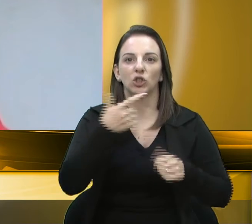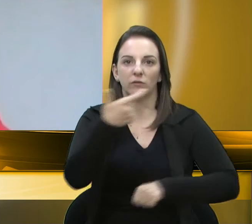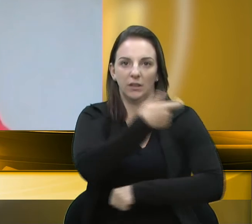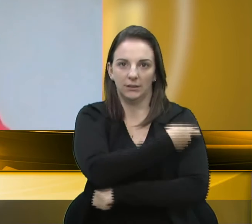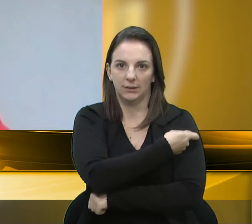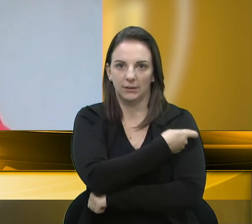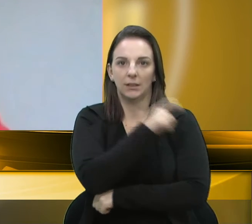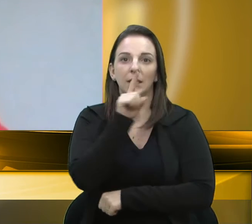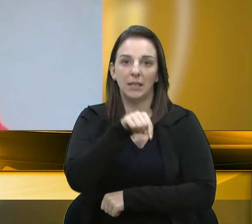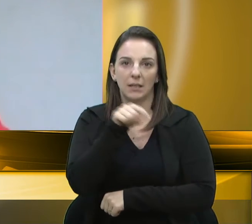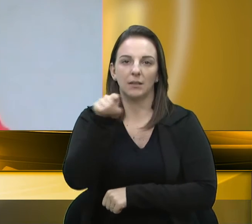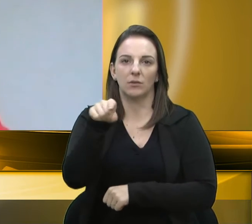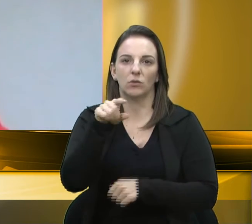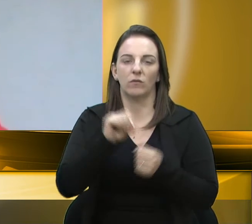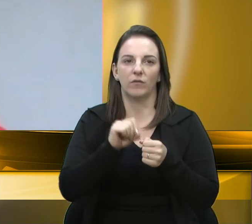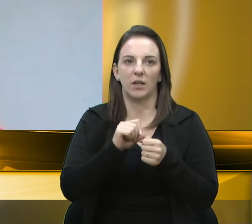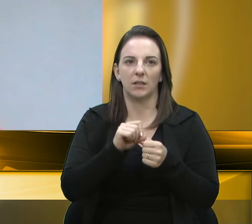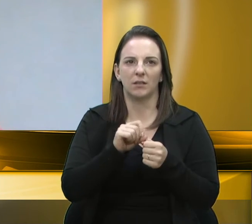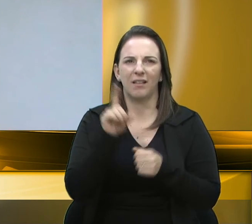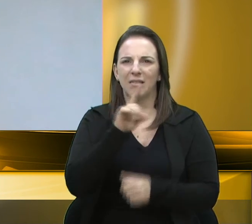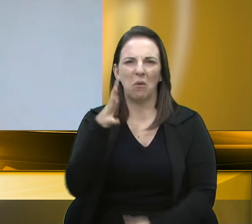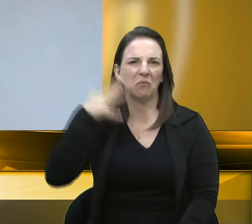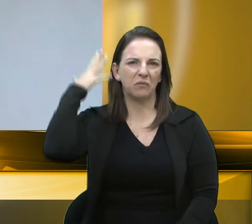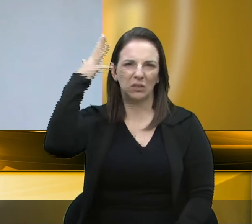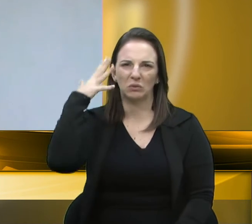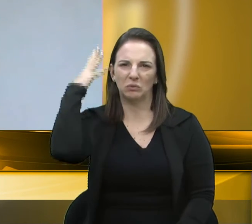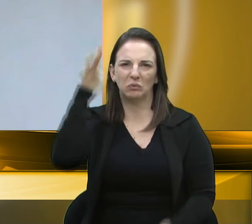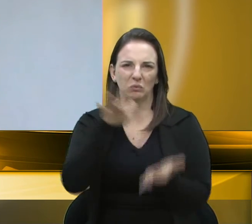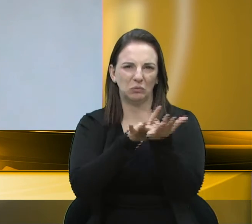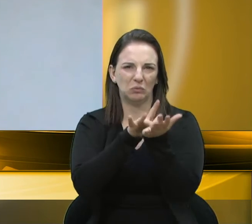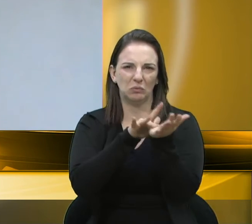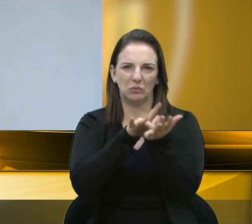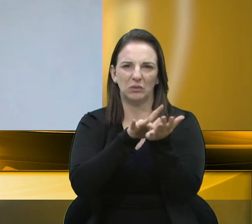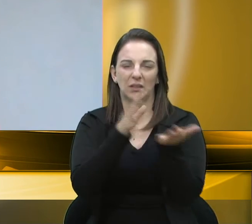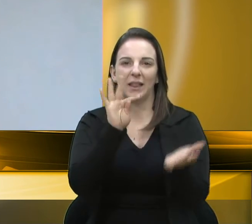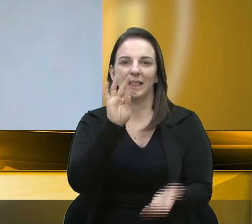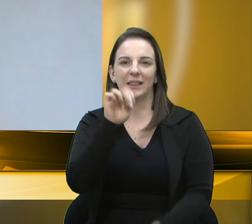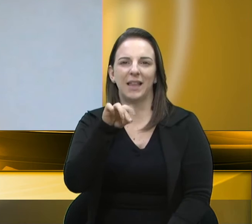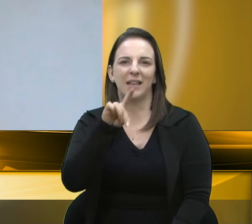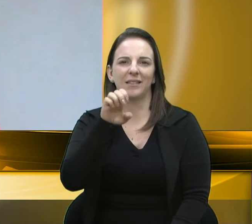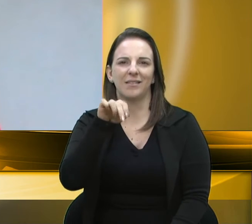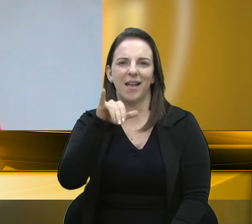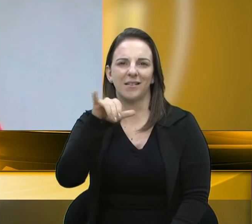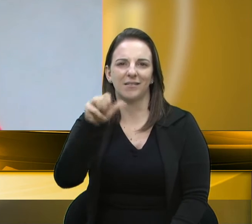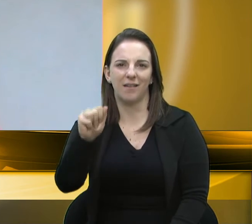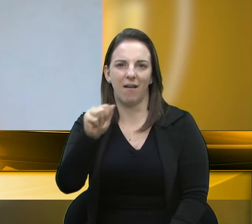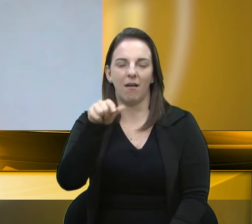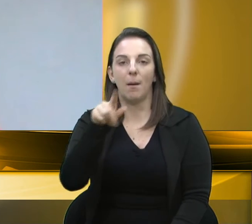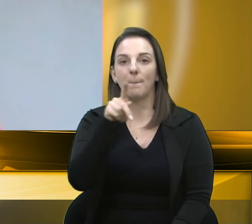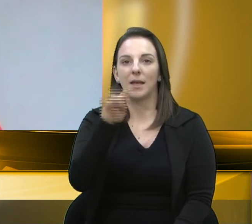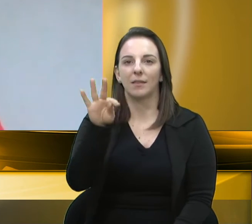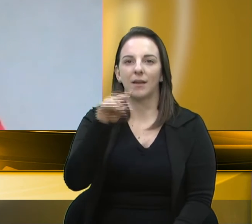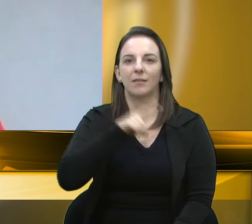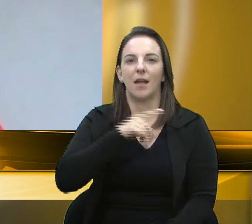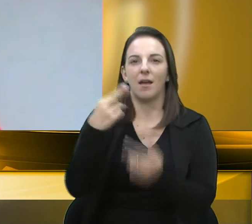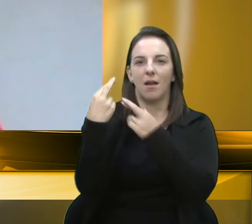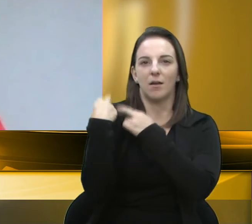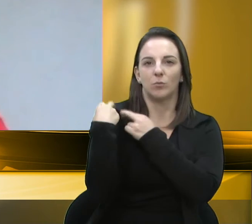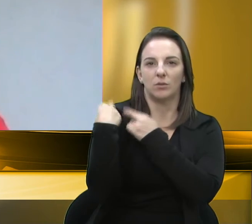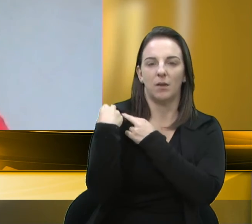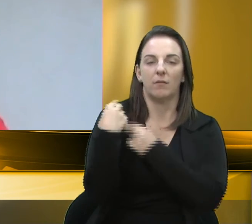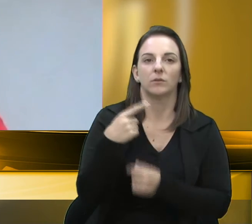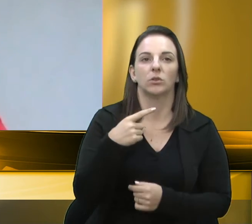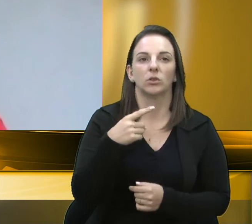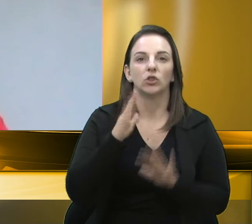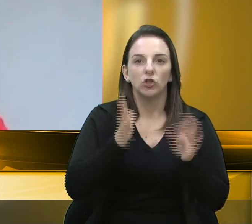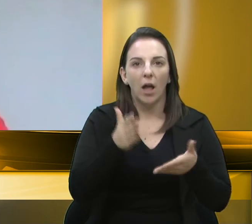e não me venho com um discurso fantasioso aqui, tendencioso, o PT tem responsabilidade, como já votou aqui e votará com